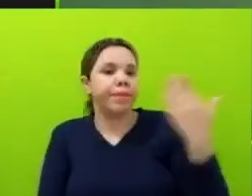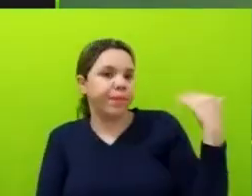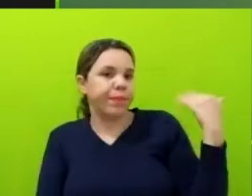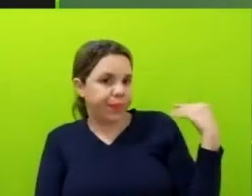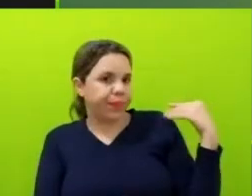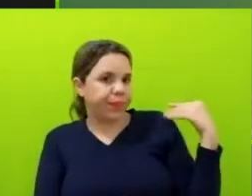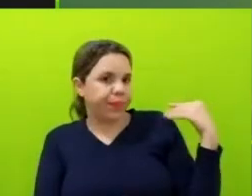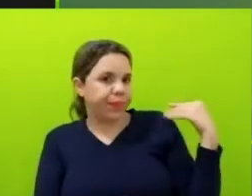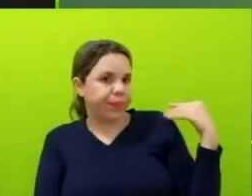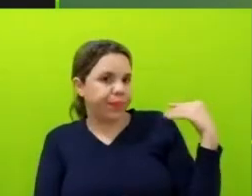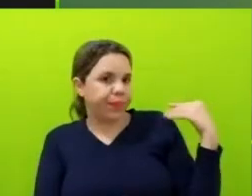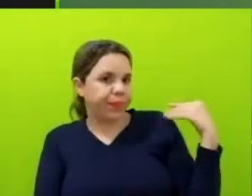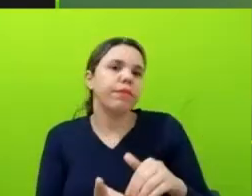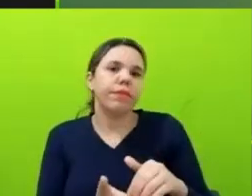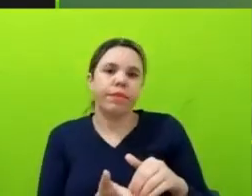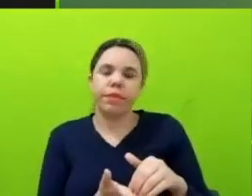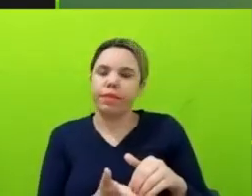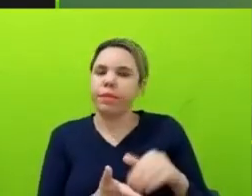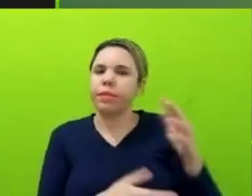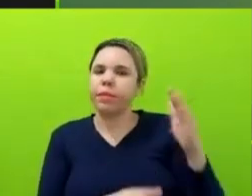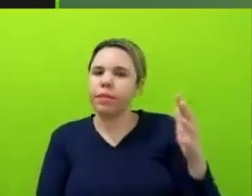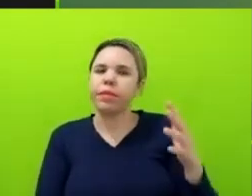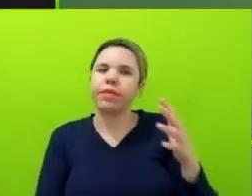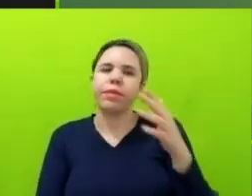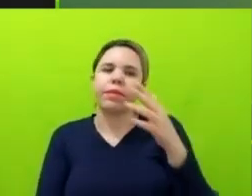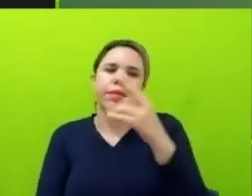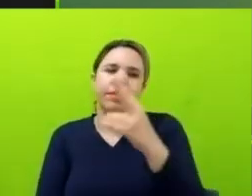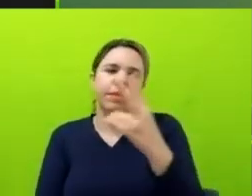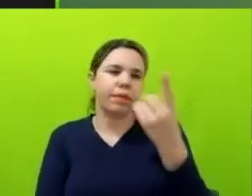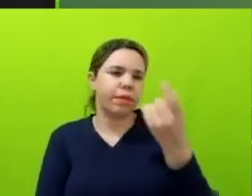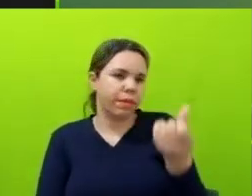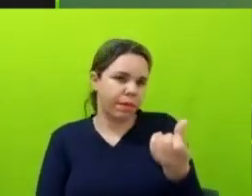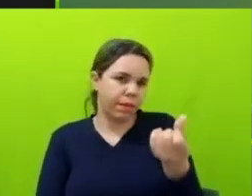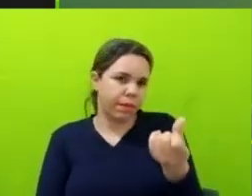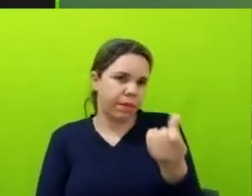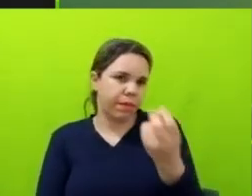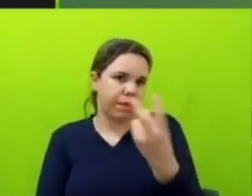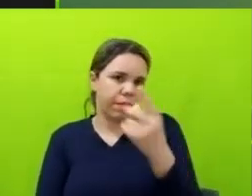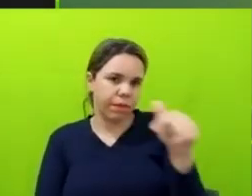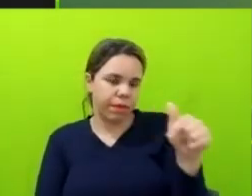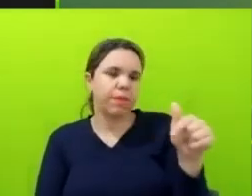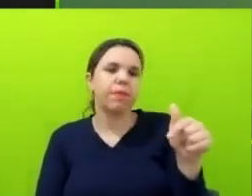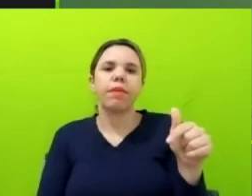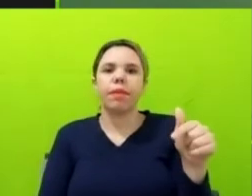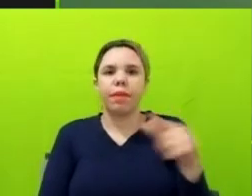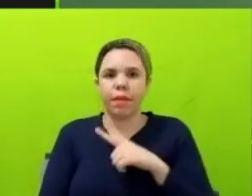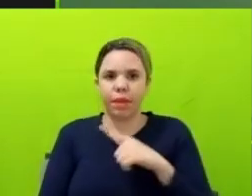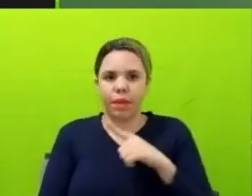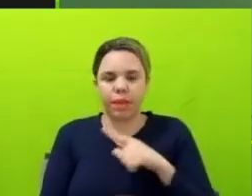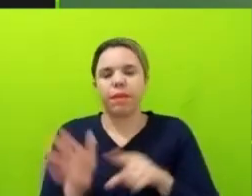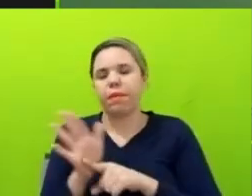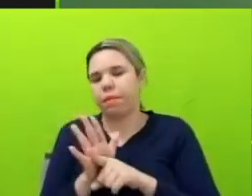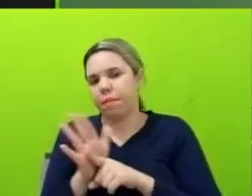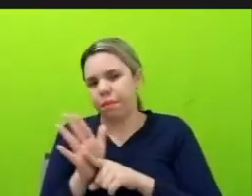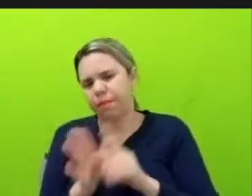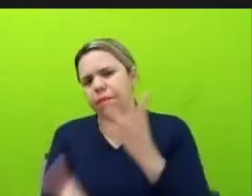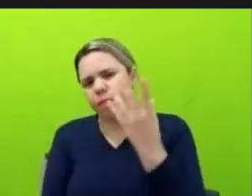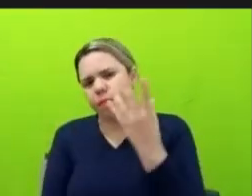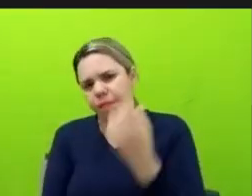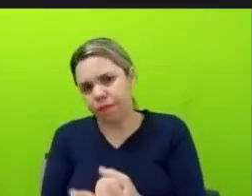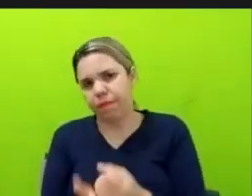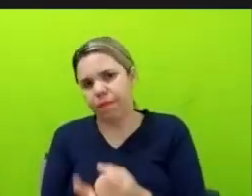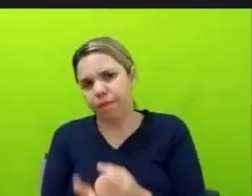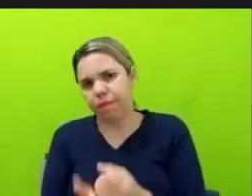menos ali por volta de 2016, 17, que tinha dados, que tinha uma equipe que monitorava o